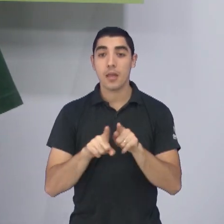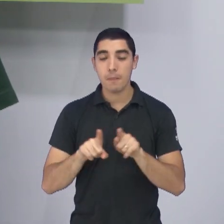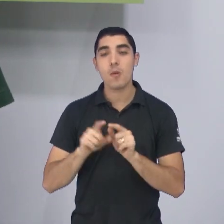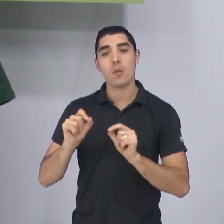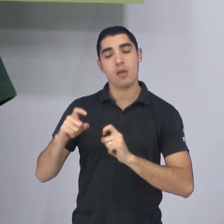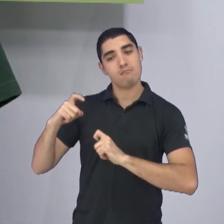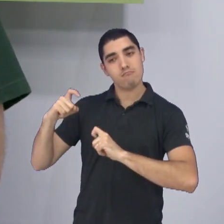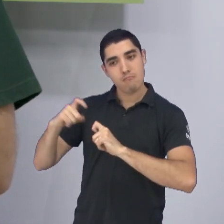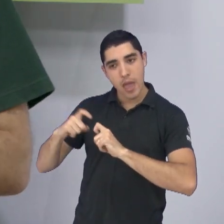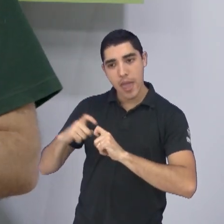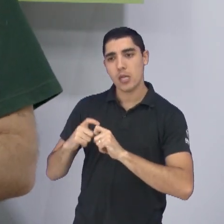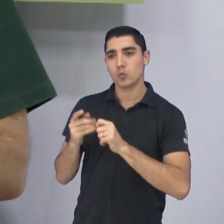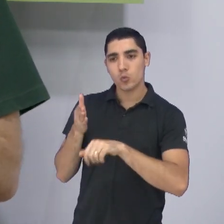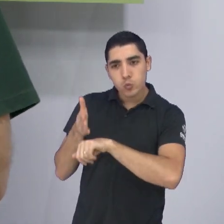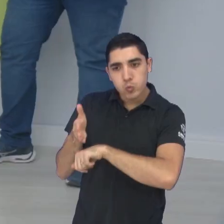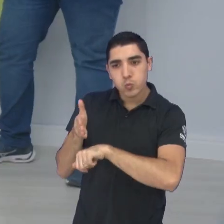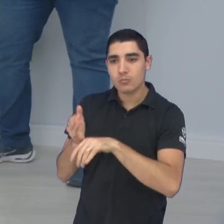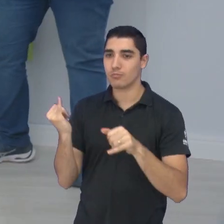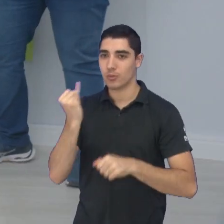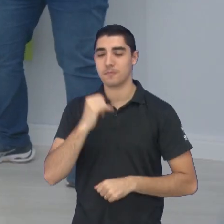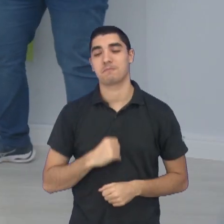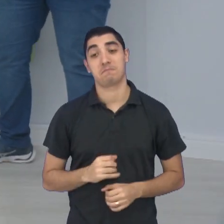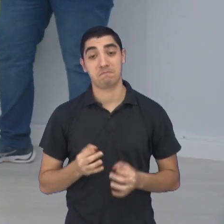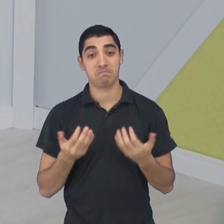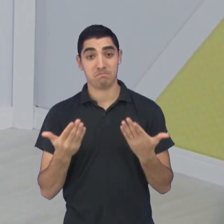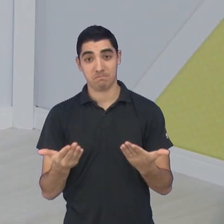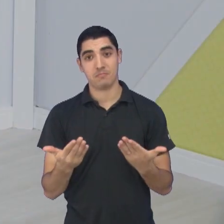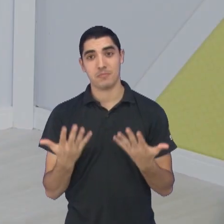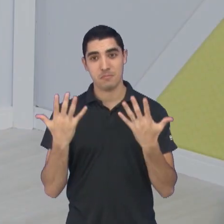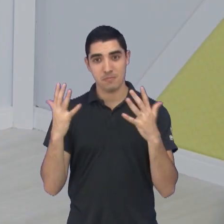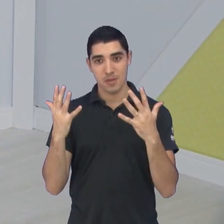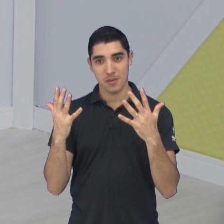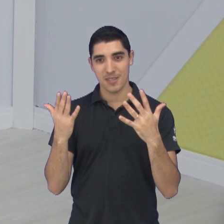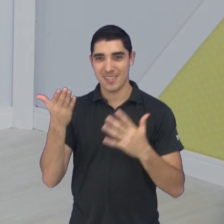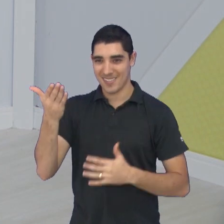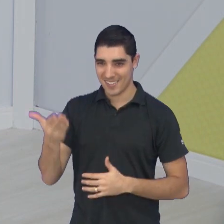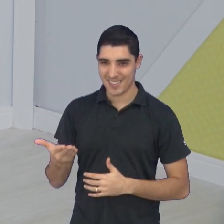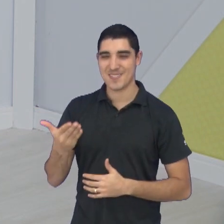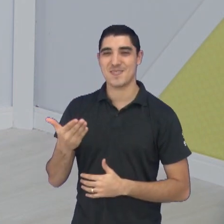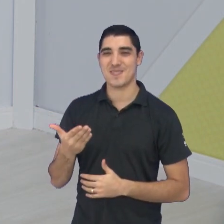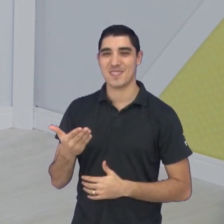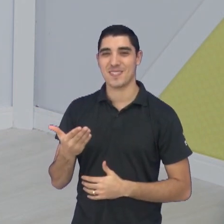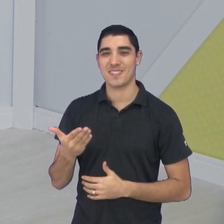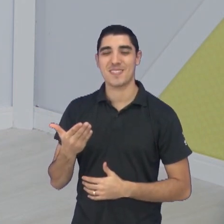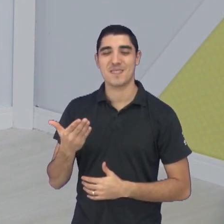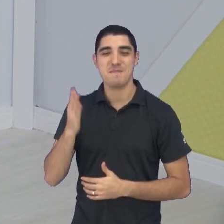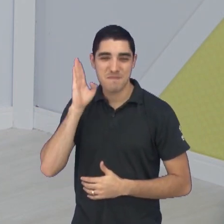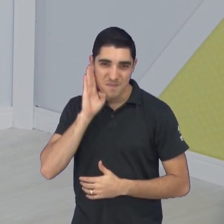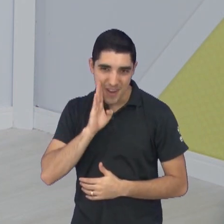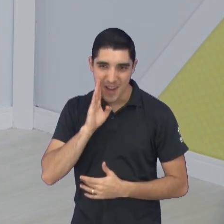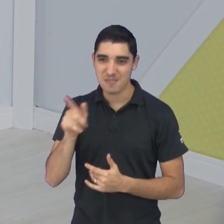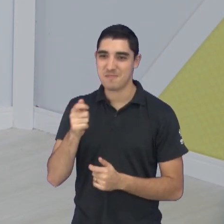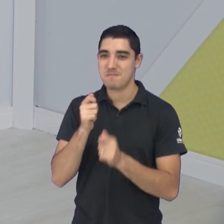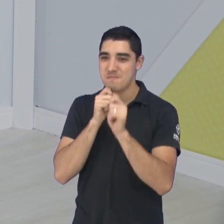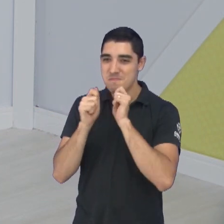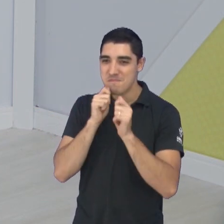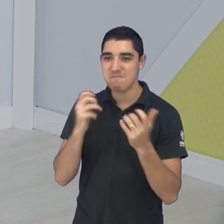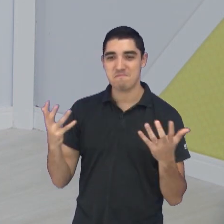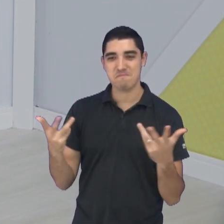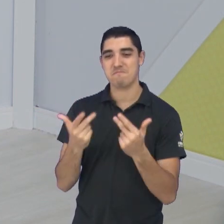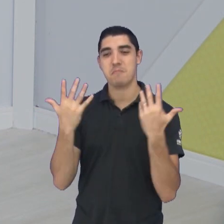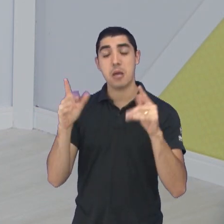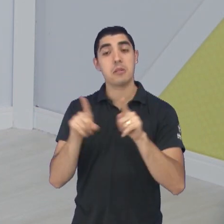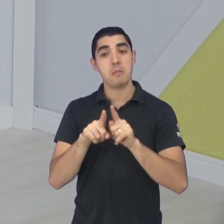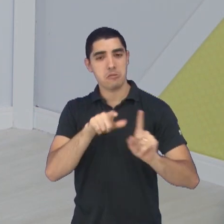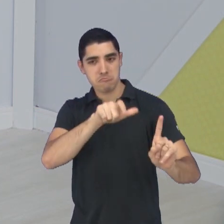médico, que é importante. Muito bem. Então, está aí. Parabéns, Paulito. Aqui, aí, Epiteco. Parabéns aí, Paulito, pela matéria. Parabéns para a